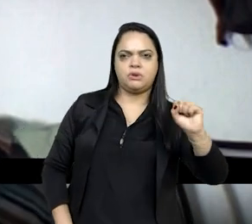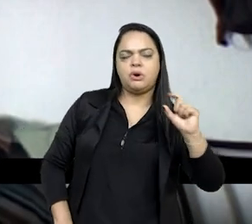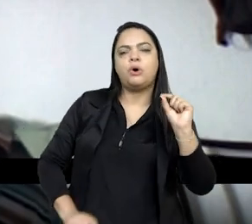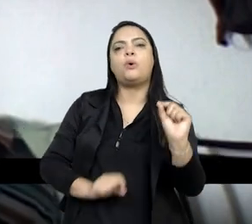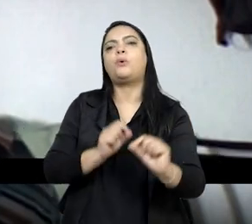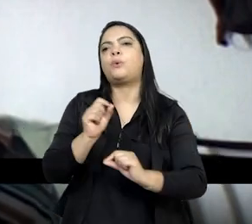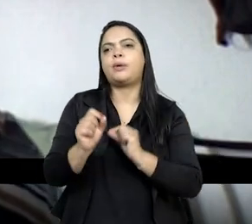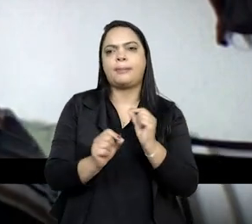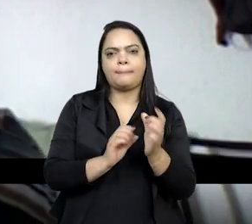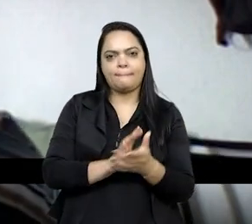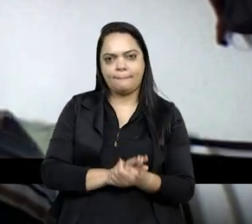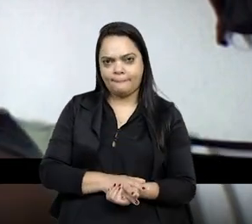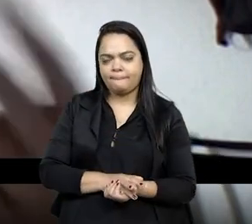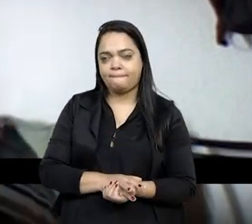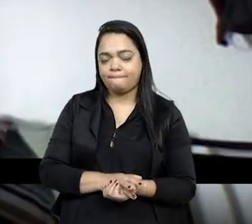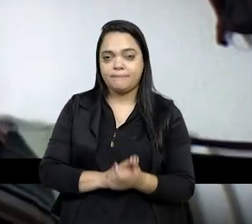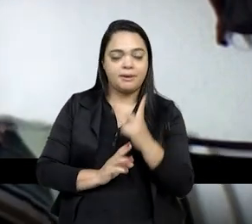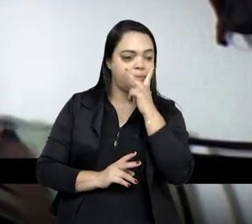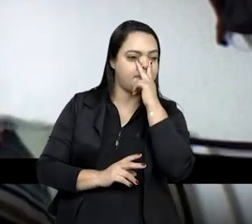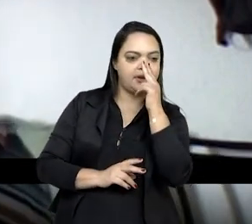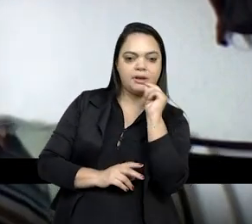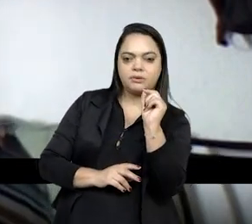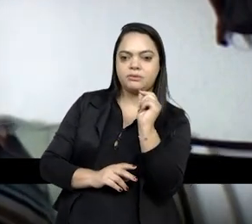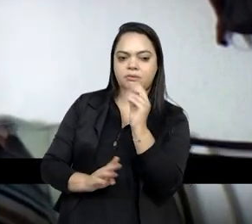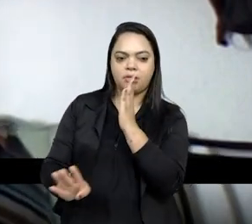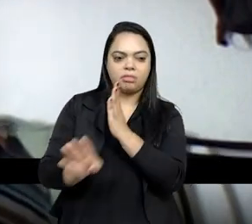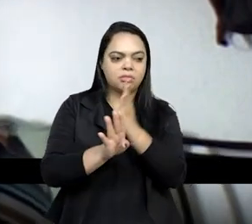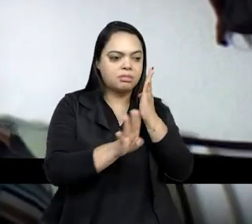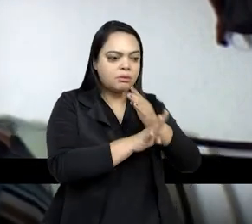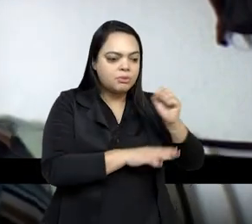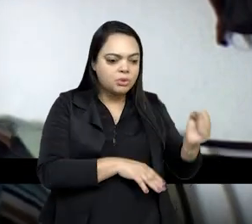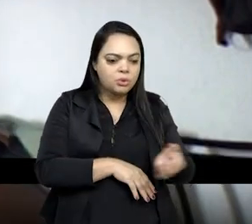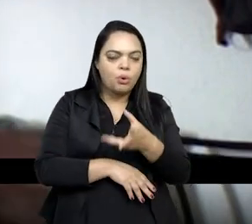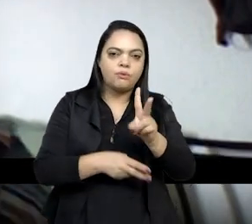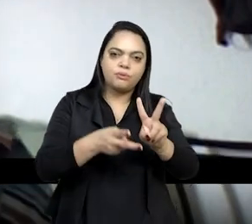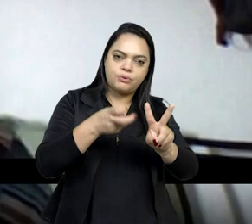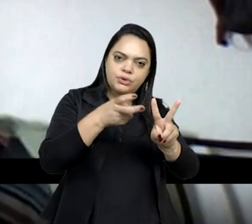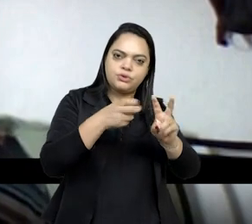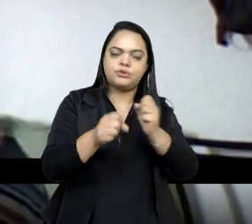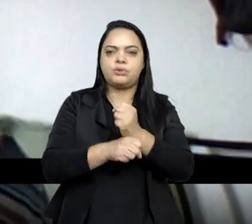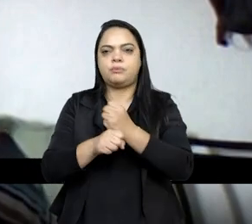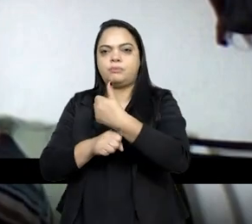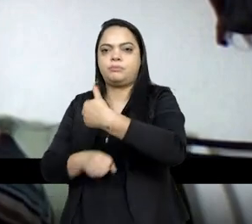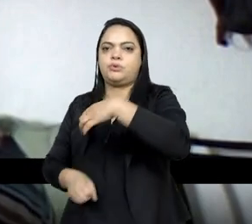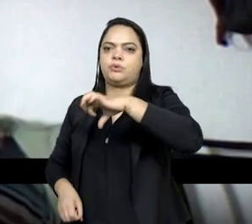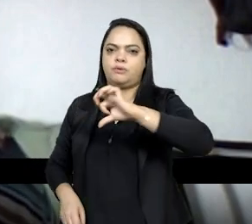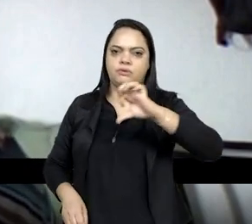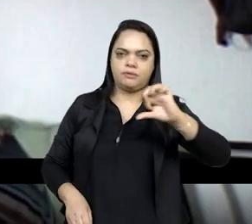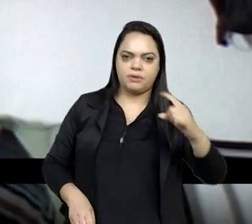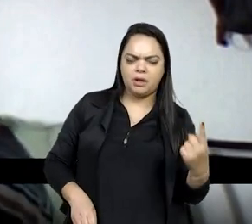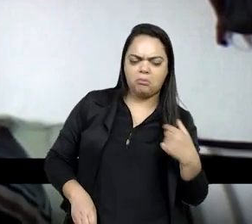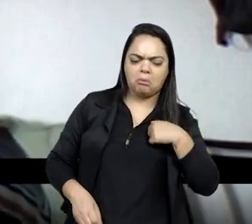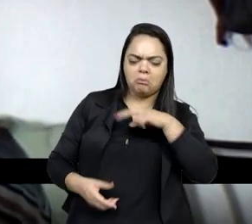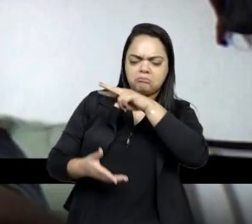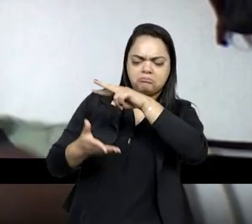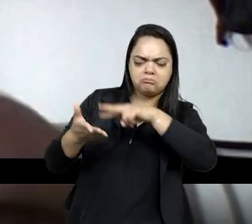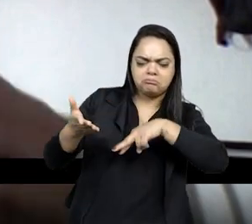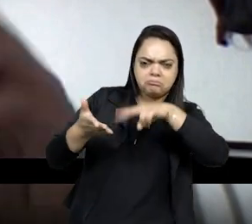se redescobrindo como indígenas, né. Então, em 1991, eu estava dando uma olhada,